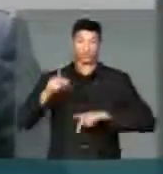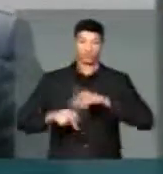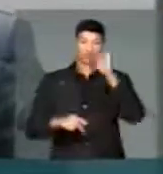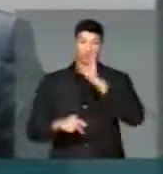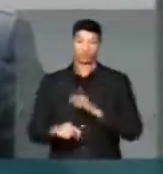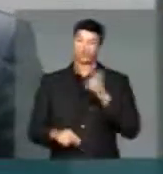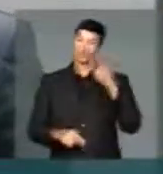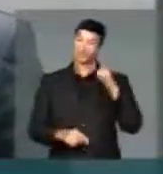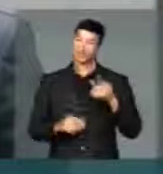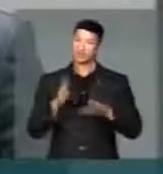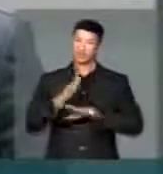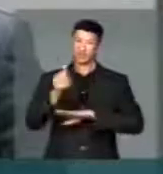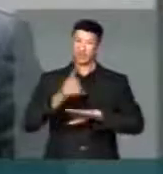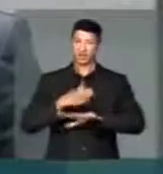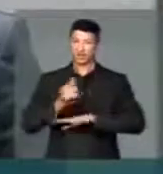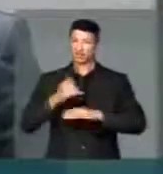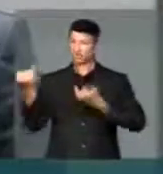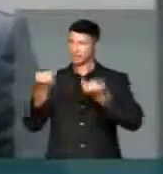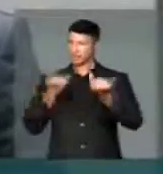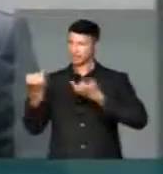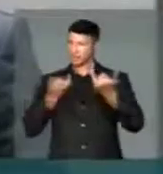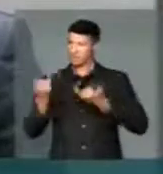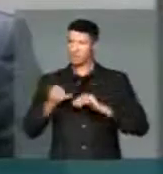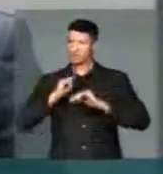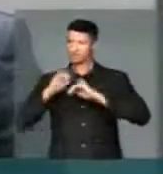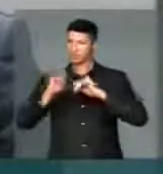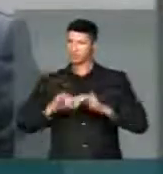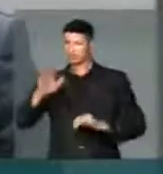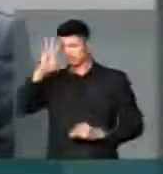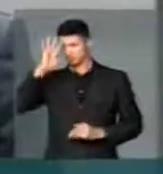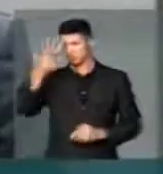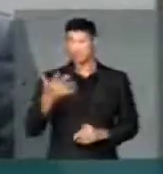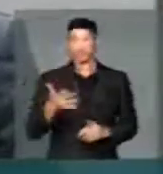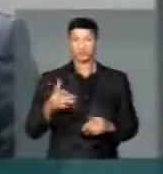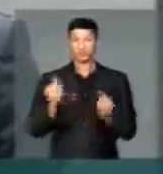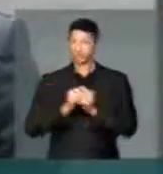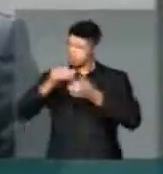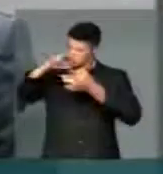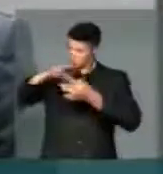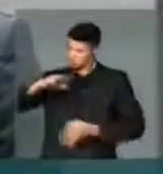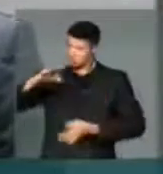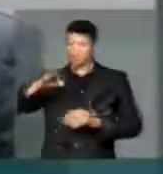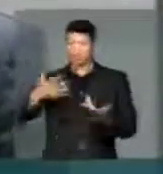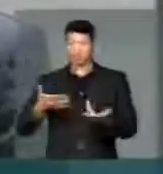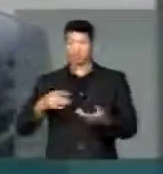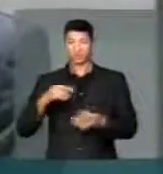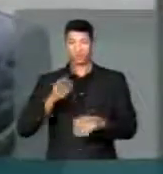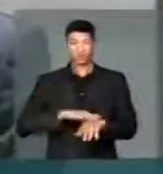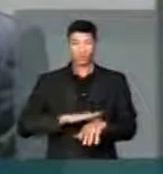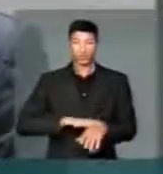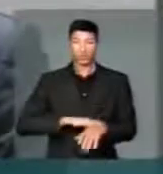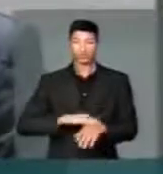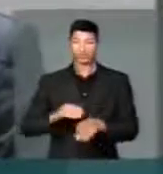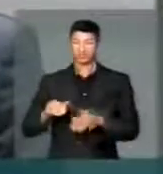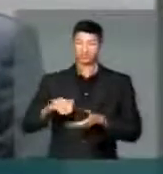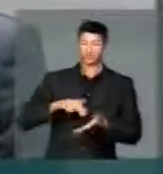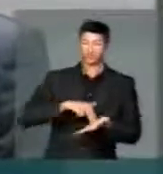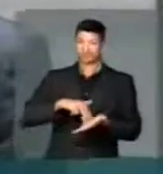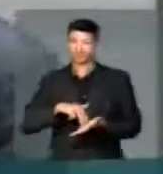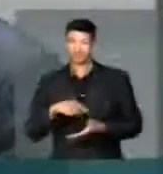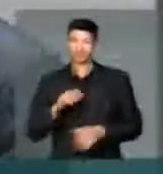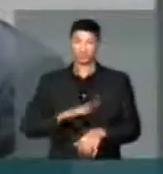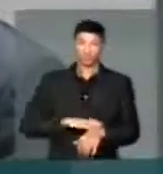brasileira, não temos acesso a todas as informações para tomar uma decisão com coerência. E no momento de instabilidade,